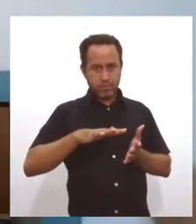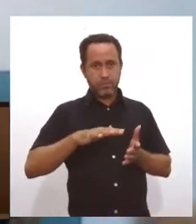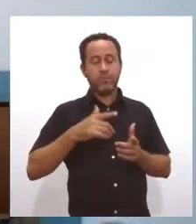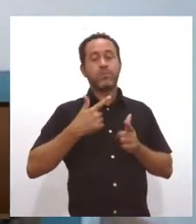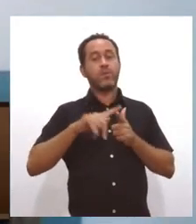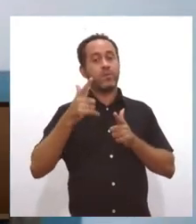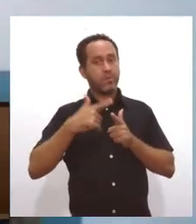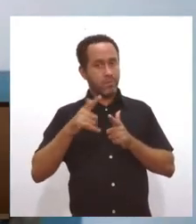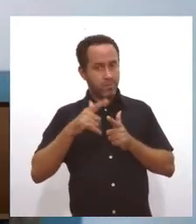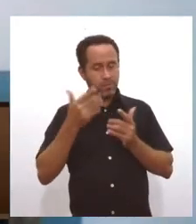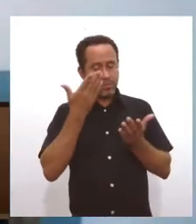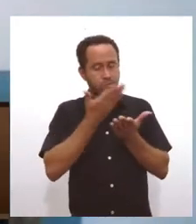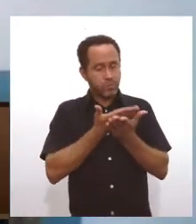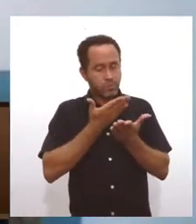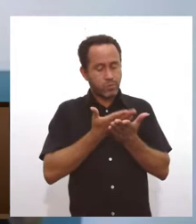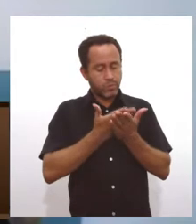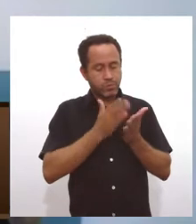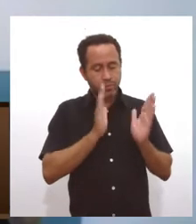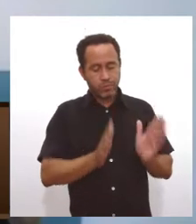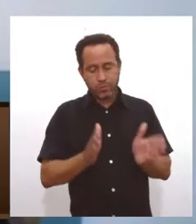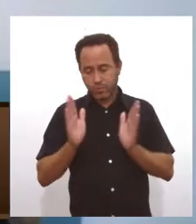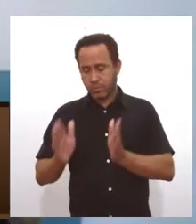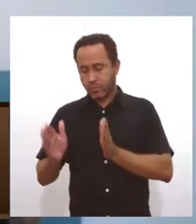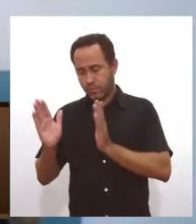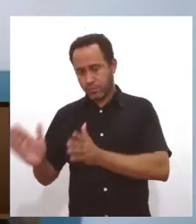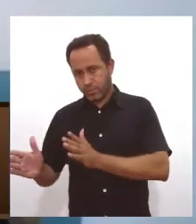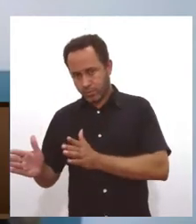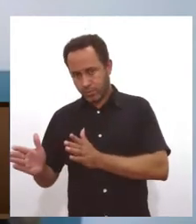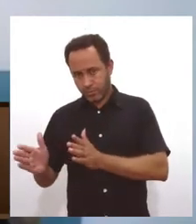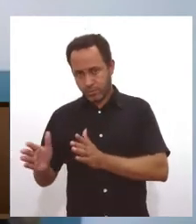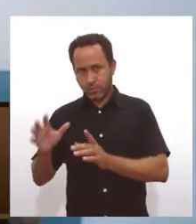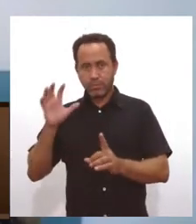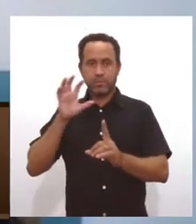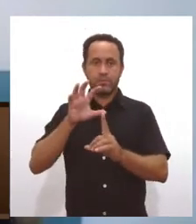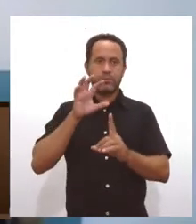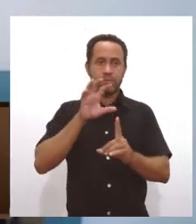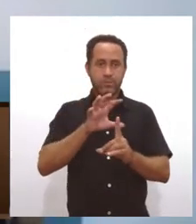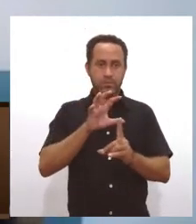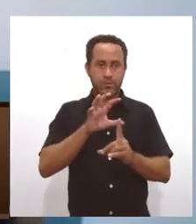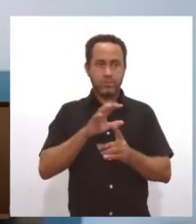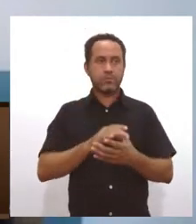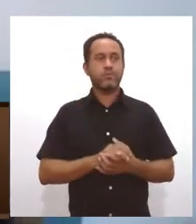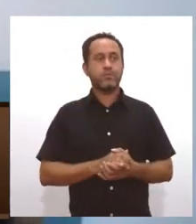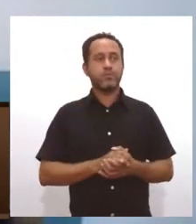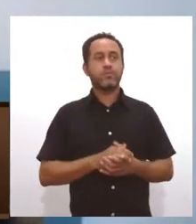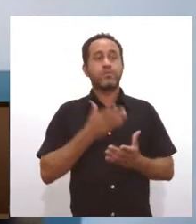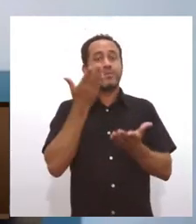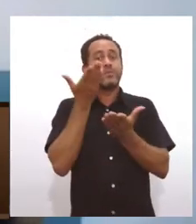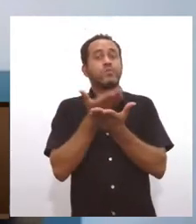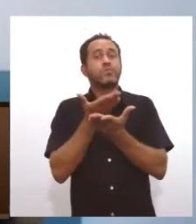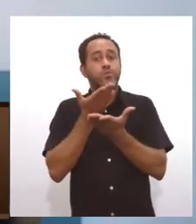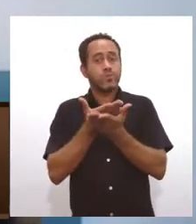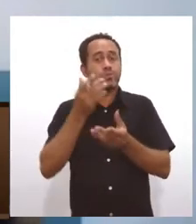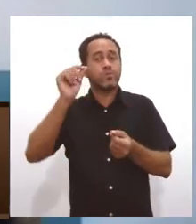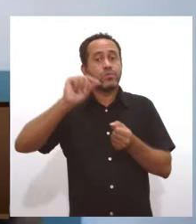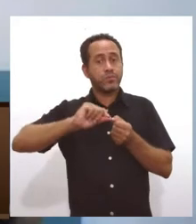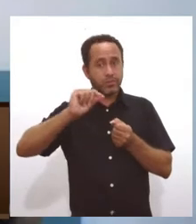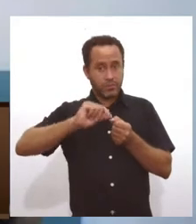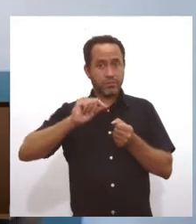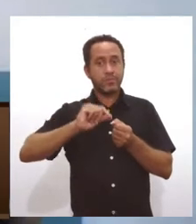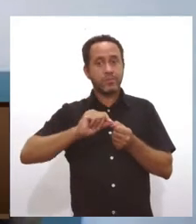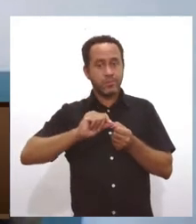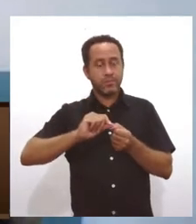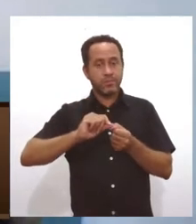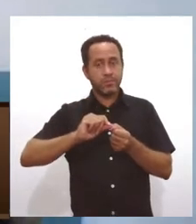Do estudo de impacto ambiental, eu gero o relatório de impacto sobre meio ambiente. E aí, esse estudo, ele é realizado e parece-me